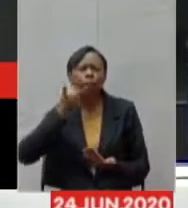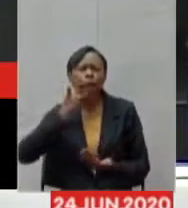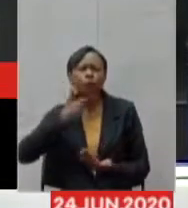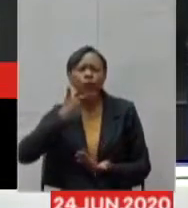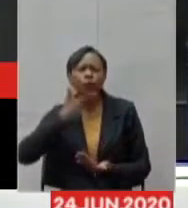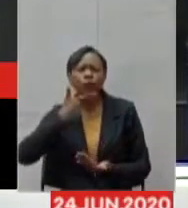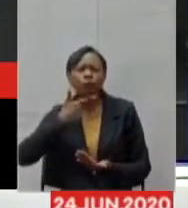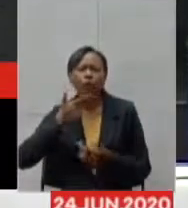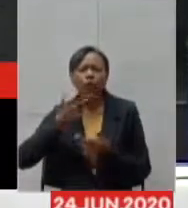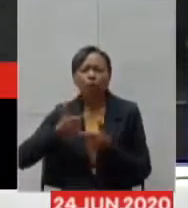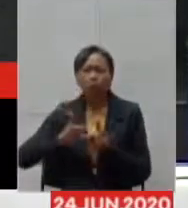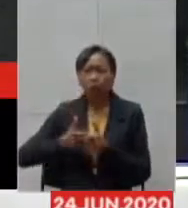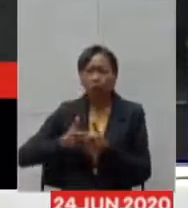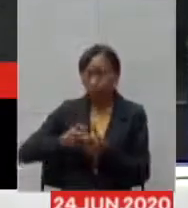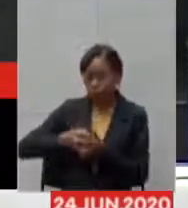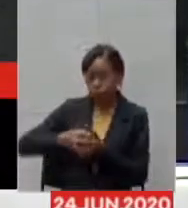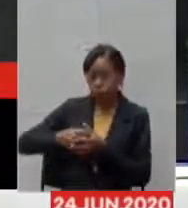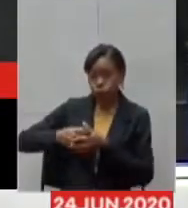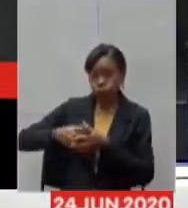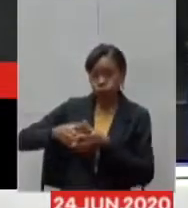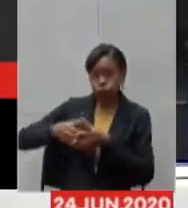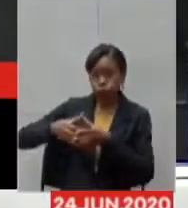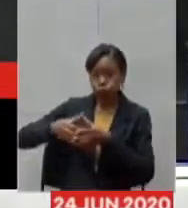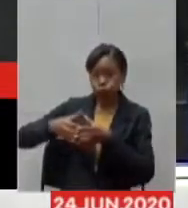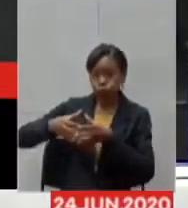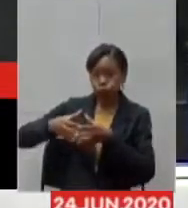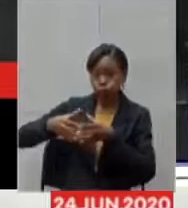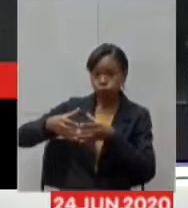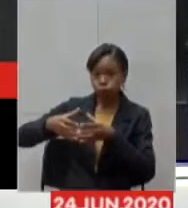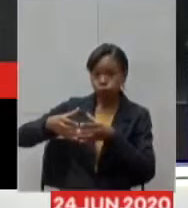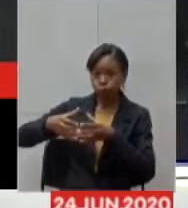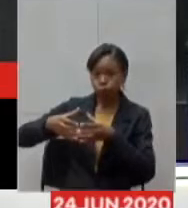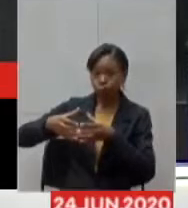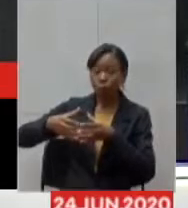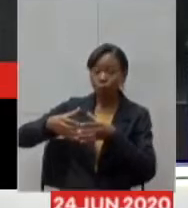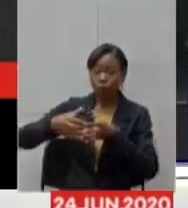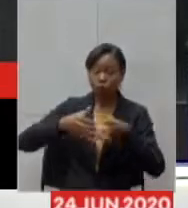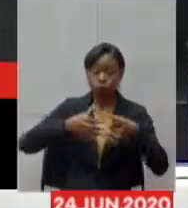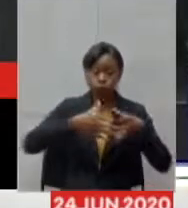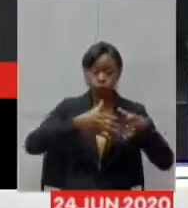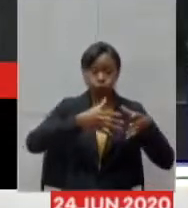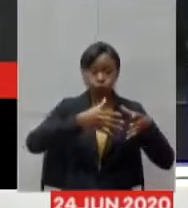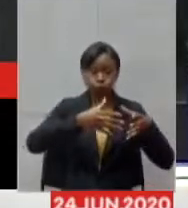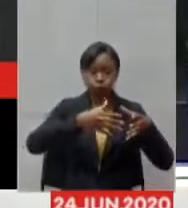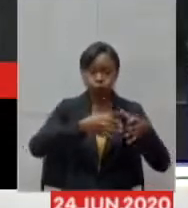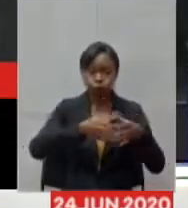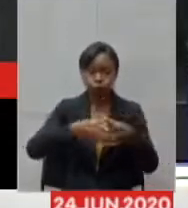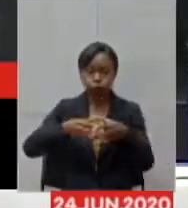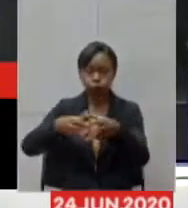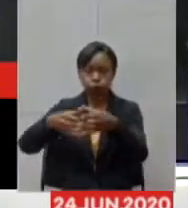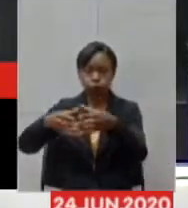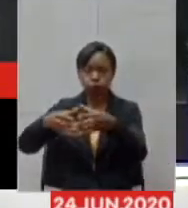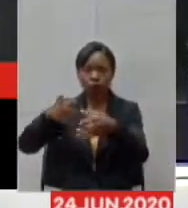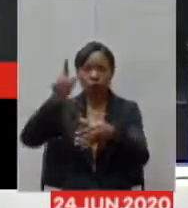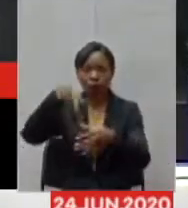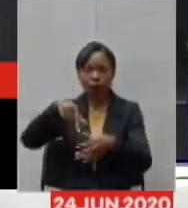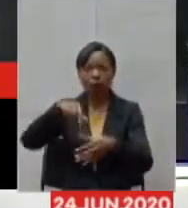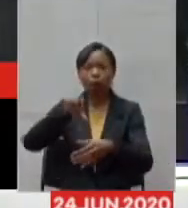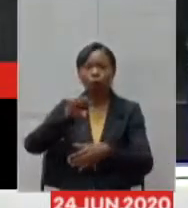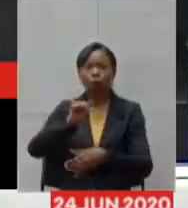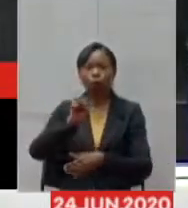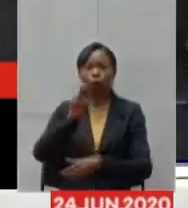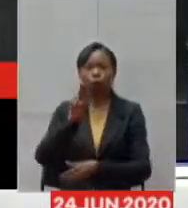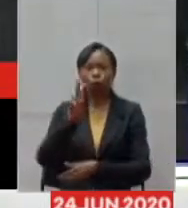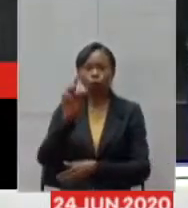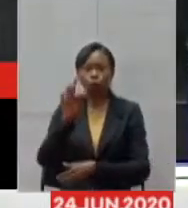mas em alguns pontos ela tem dado bolhas de crescimento, essas bolhas de crescimento, elas são surtos, e no Estado hoje nós